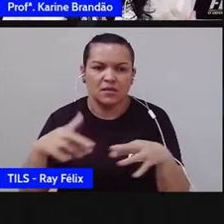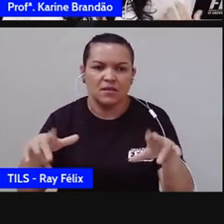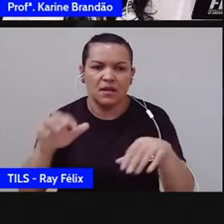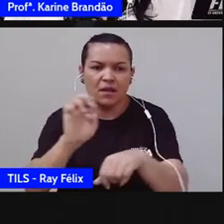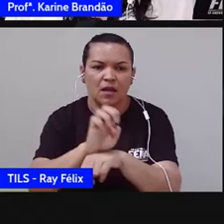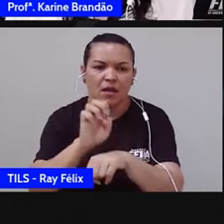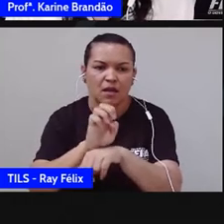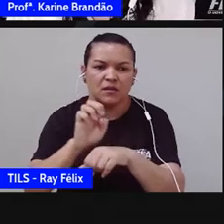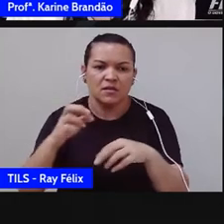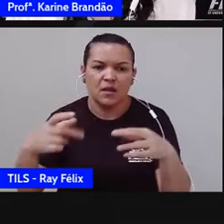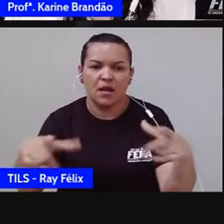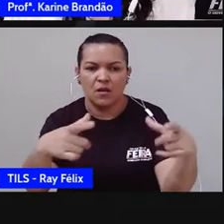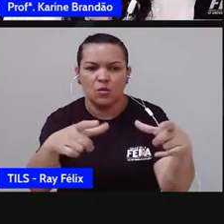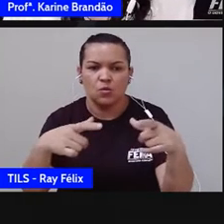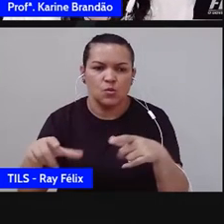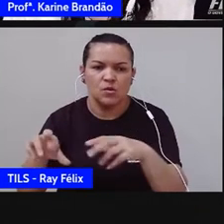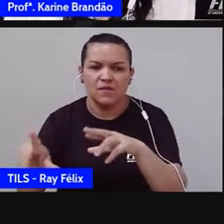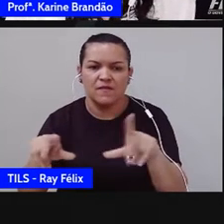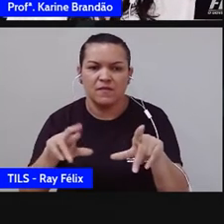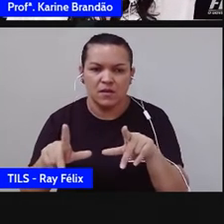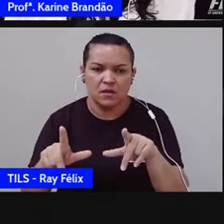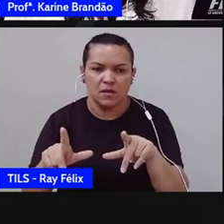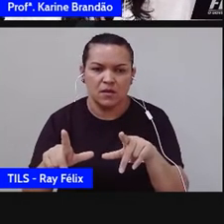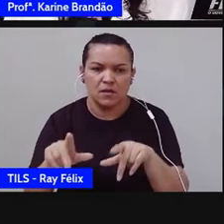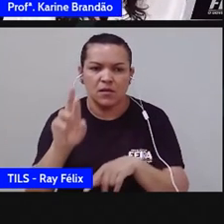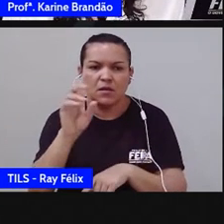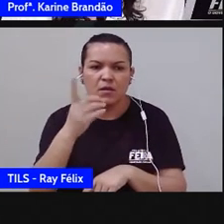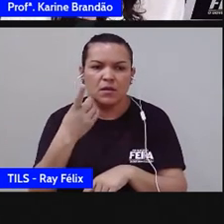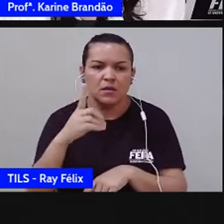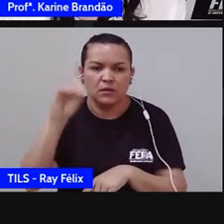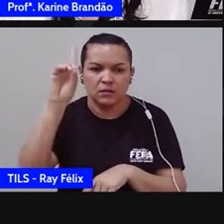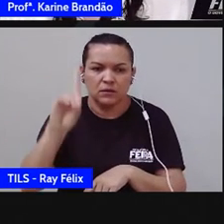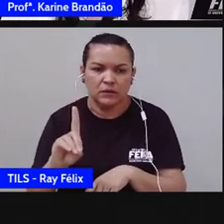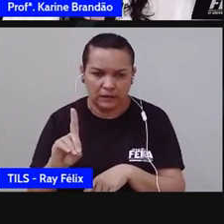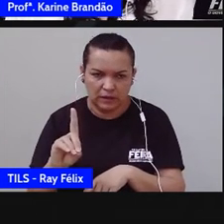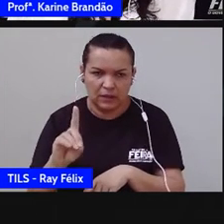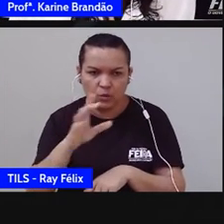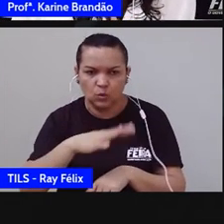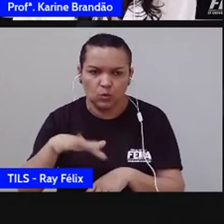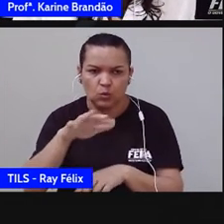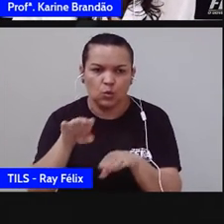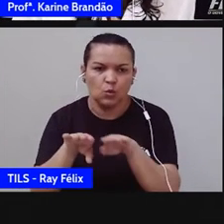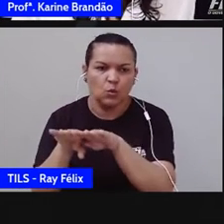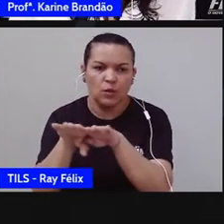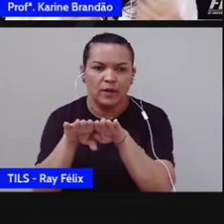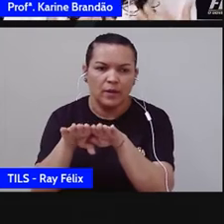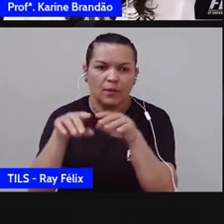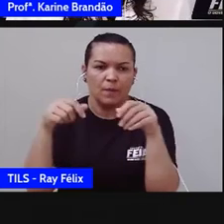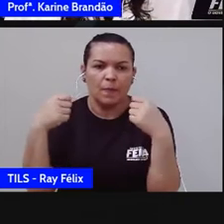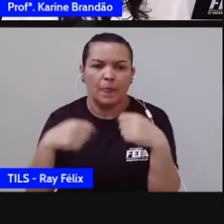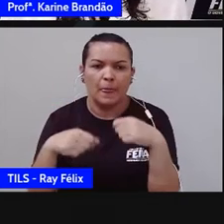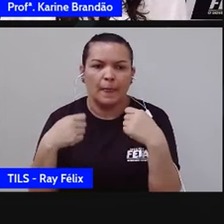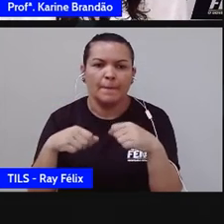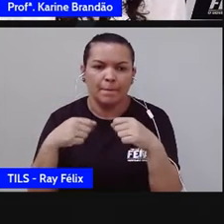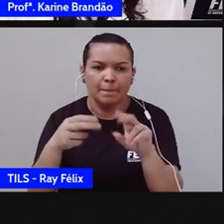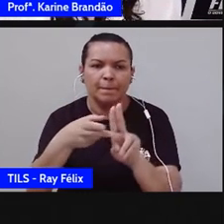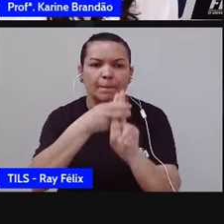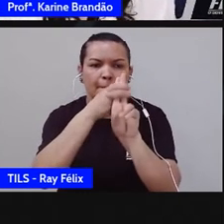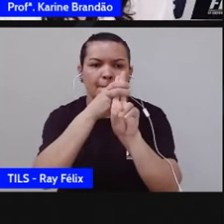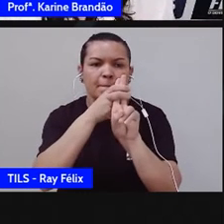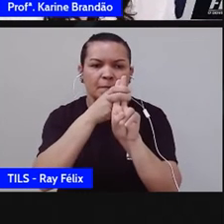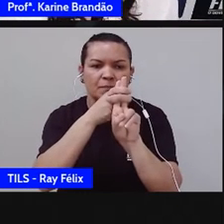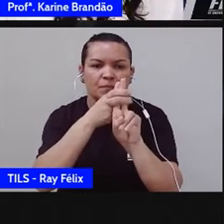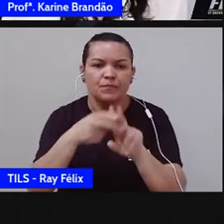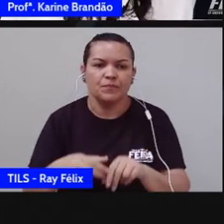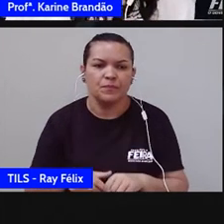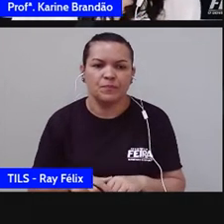diferentes, temos os mesmos direitos. Para que a gente consiga ter esses mesmos direitos, a gente então vai precisar desse sistema único de